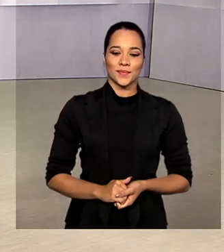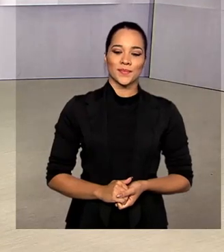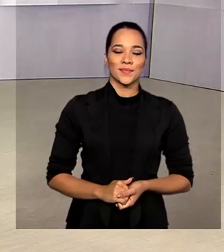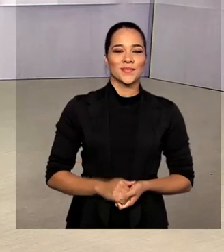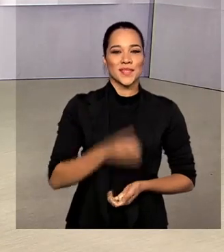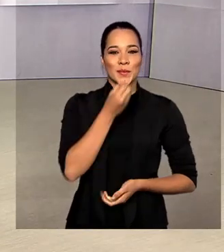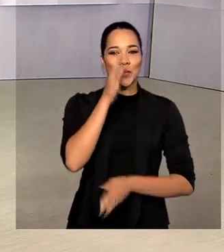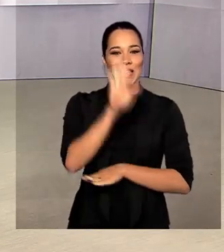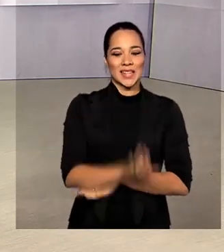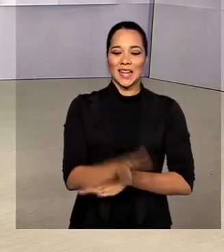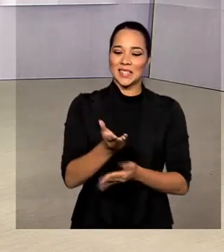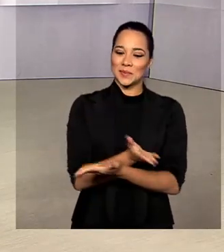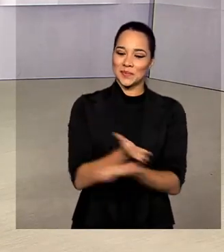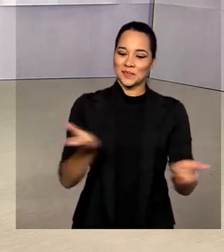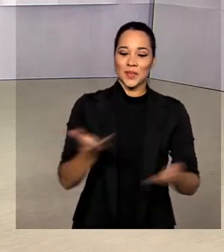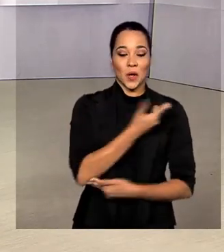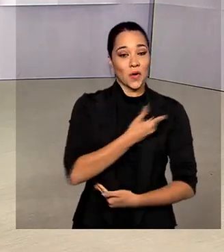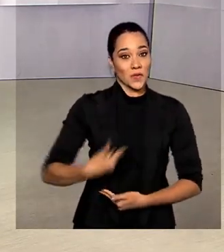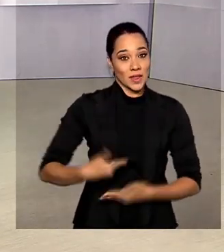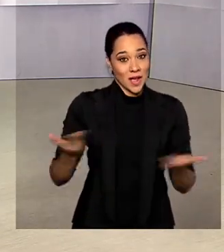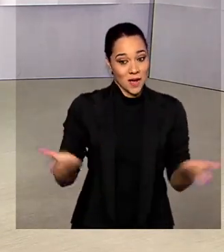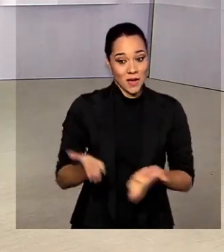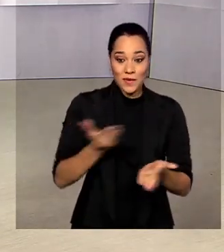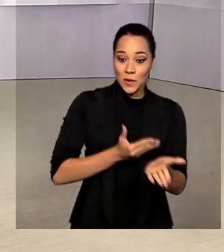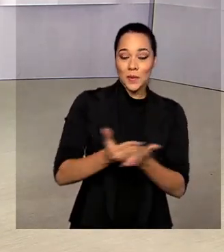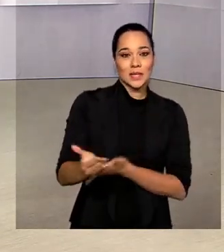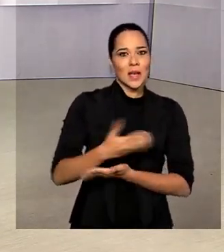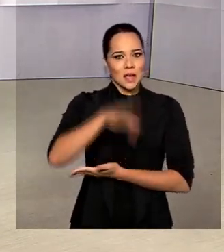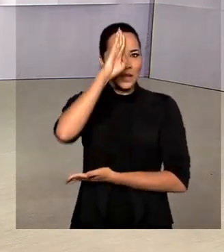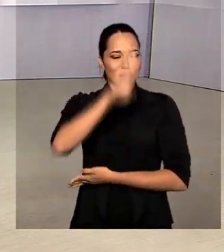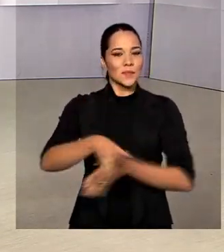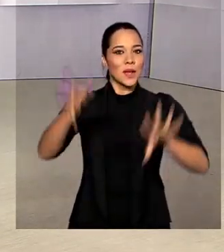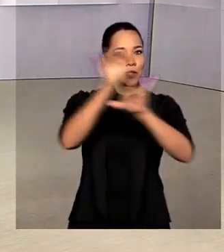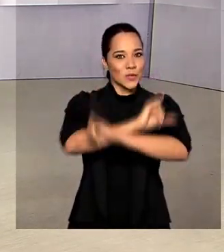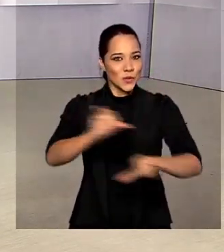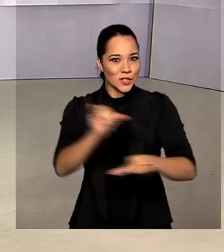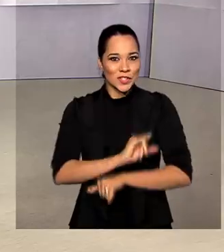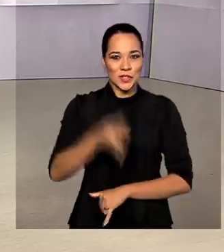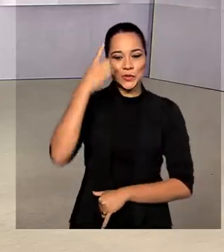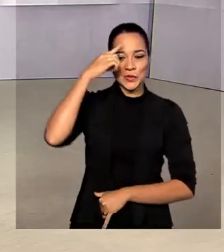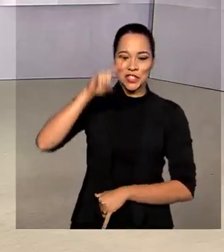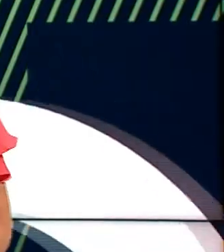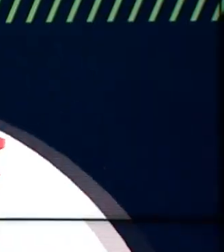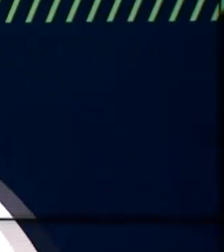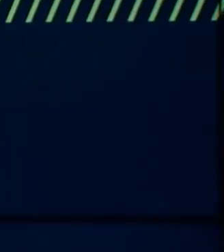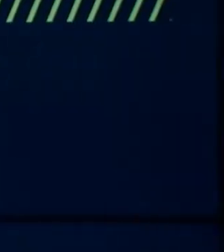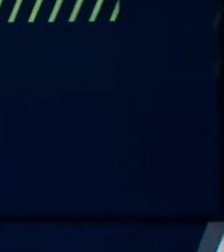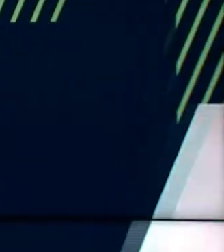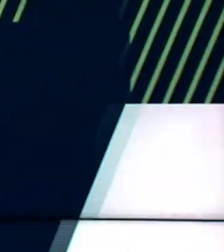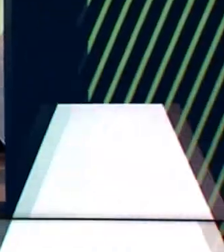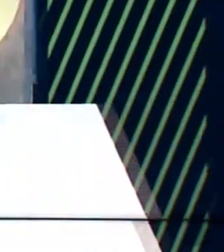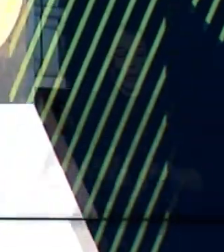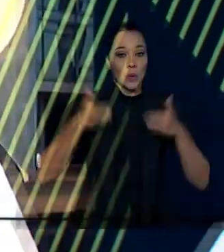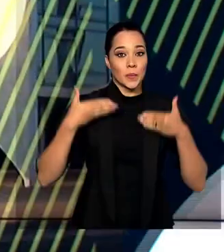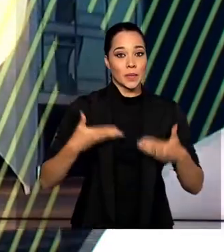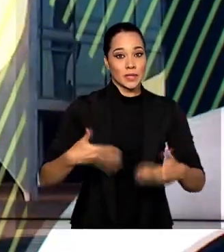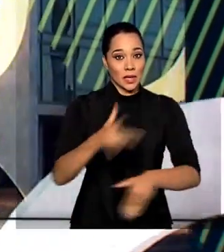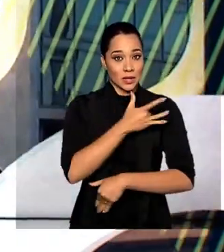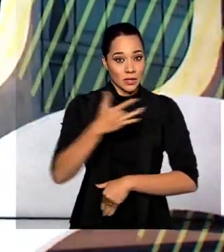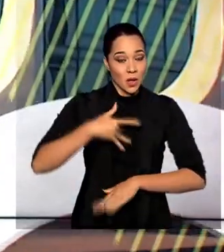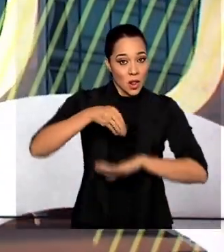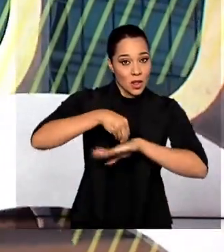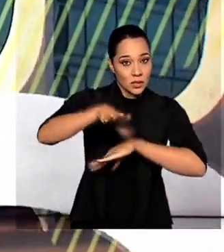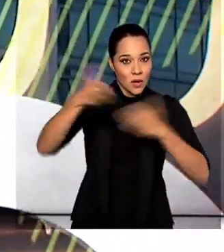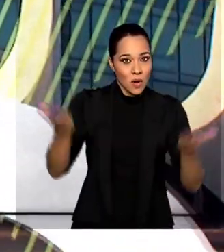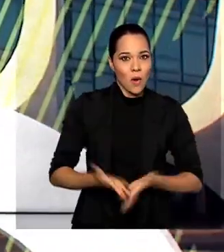Boa tarde pra você, o governo agora está no ar com as principais notícias do dia. O Ministério da Saúde lançou